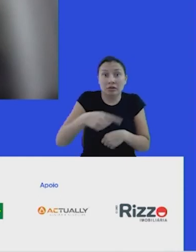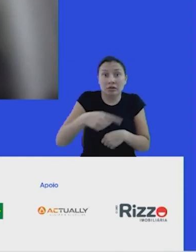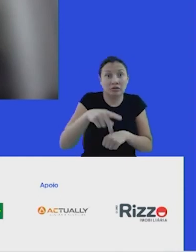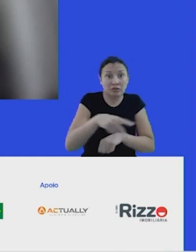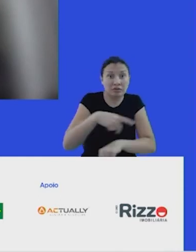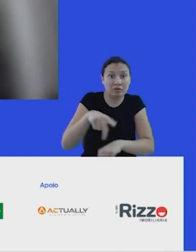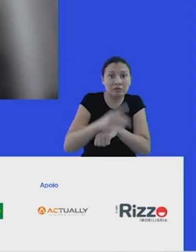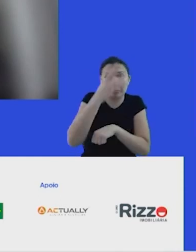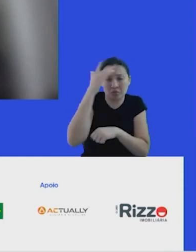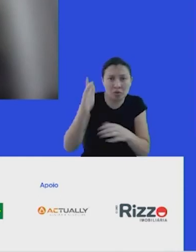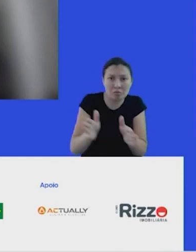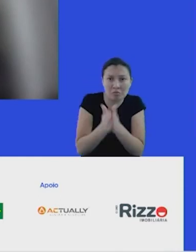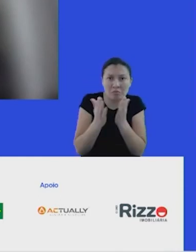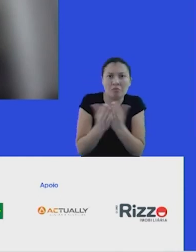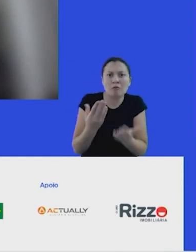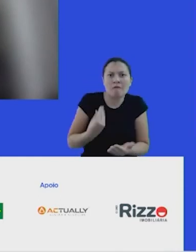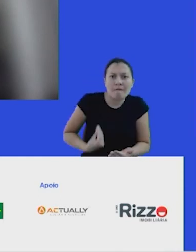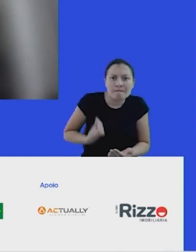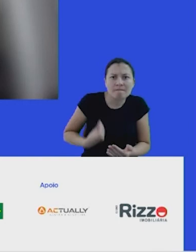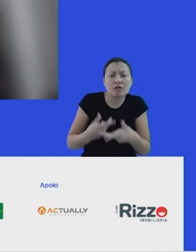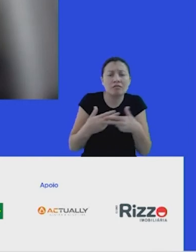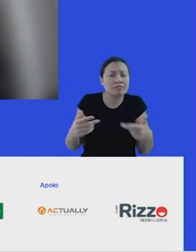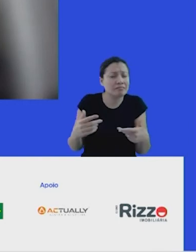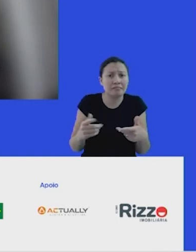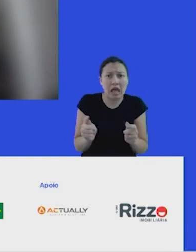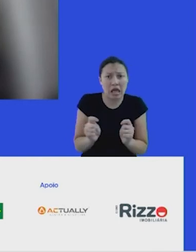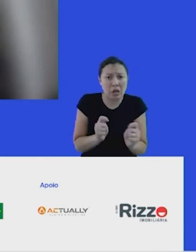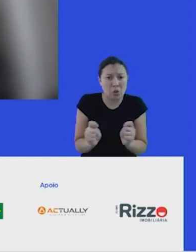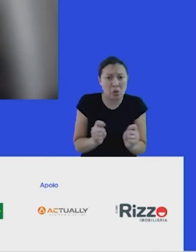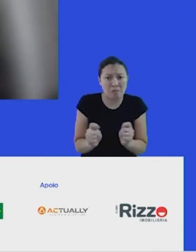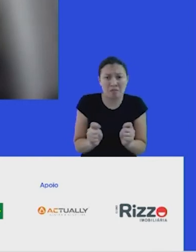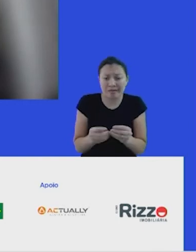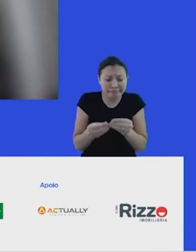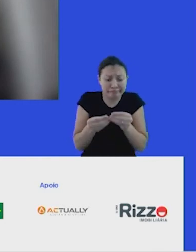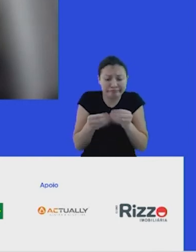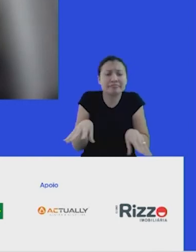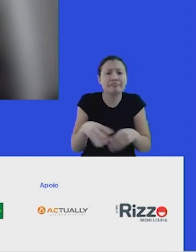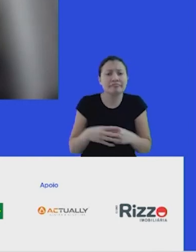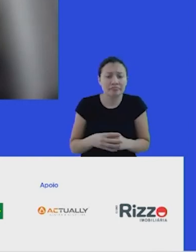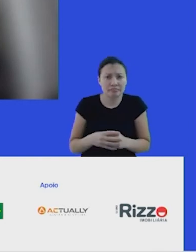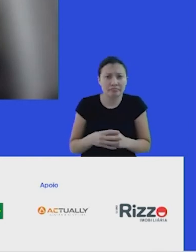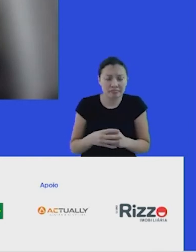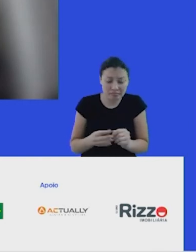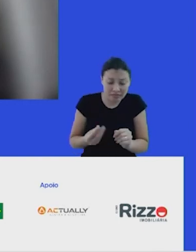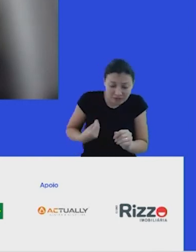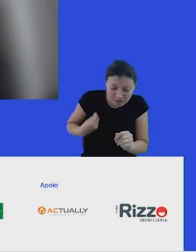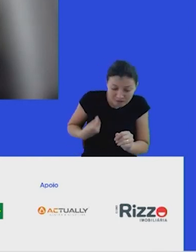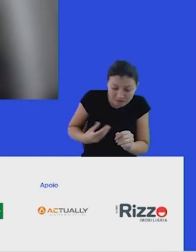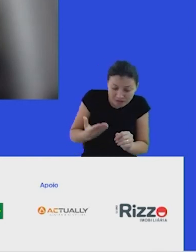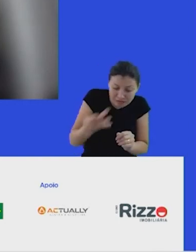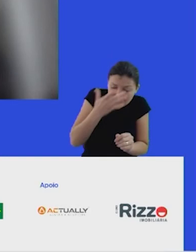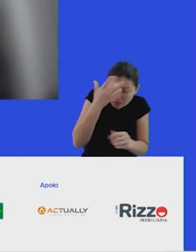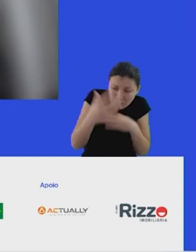conseguem nem viver, nem consumir, a economia tem um potencial desperdiçado. Um ano, obviamente, vida sendo perdida, que é o ponto